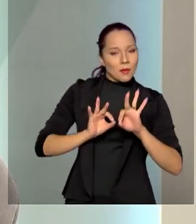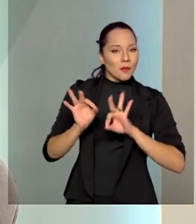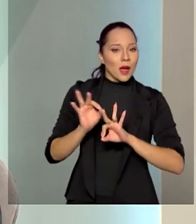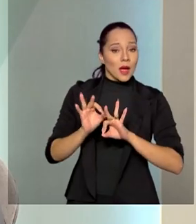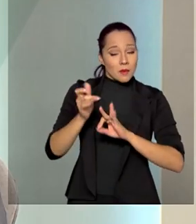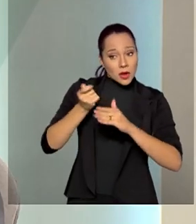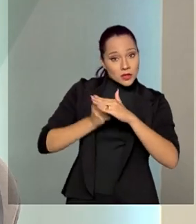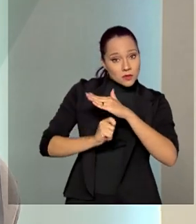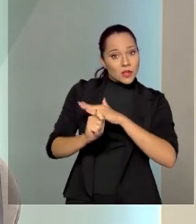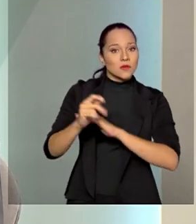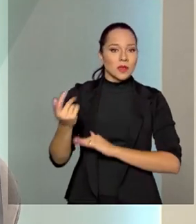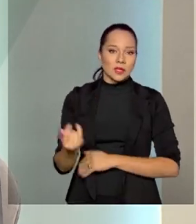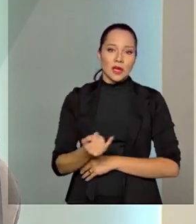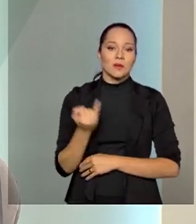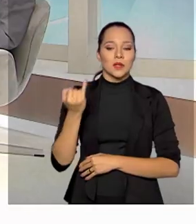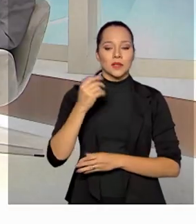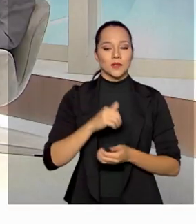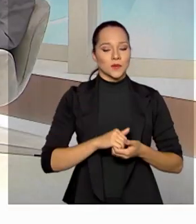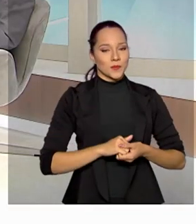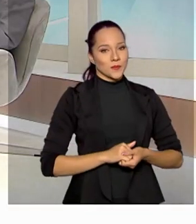investimentos que são necessários.